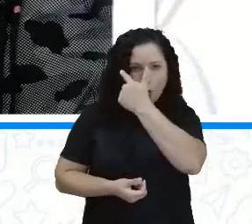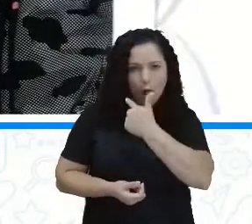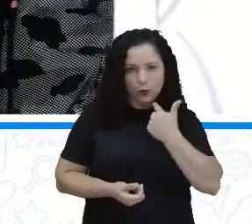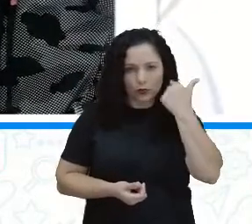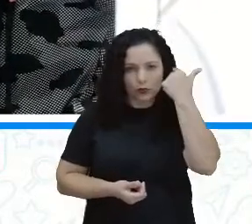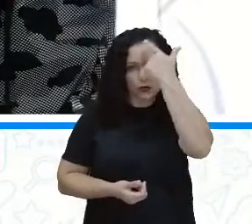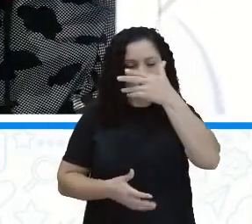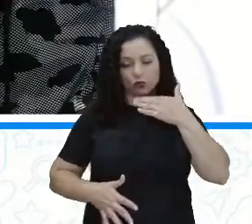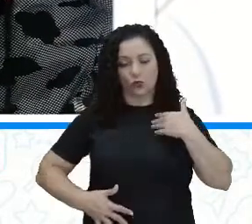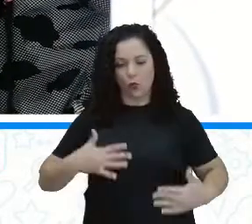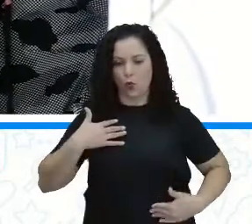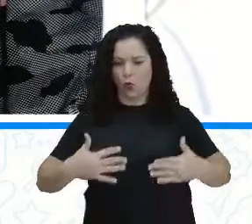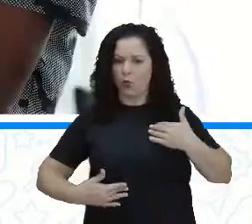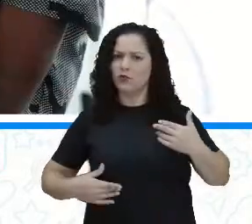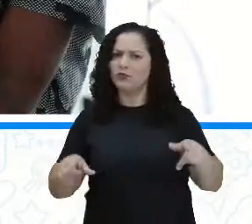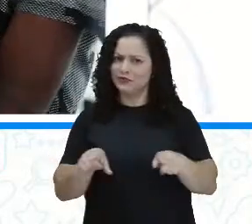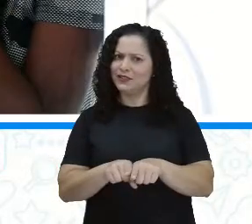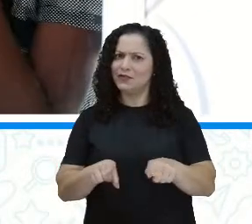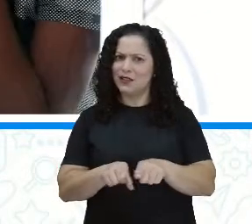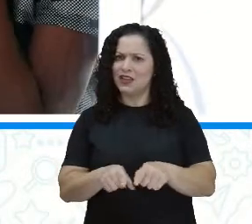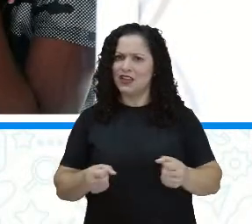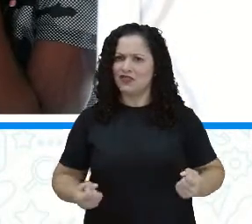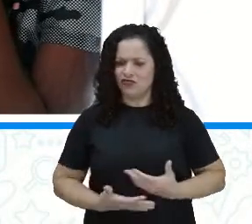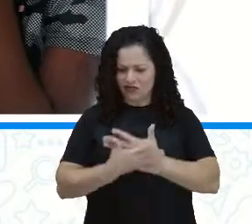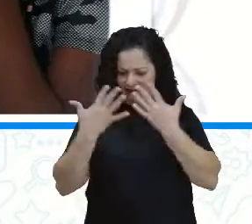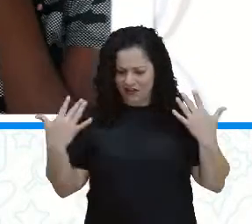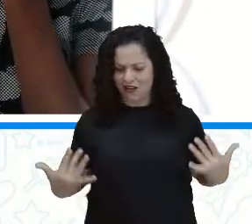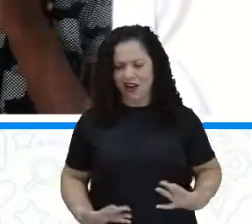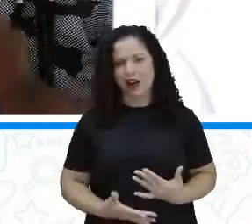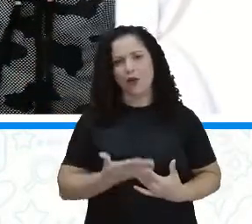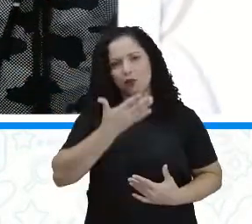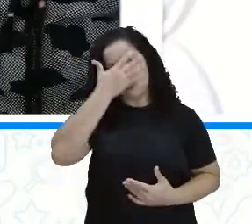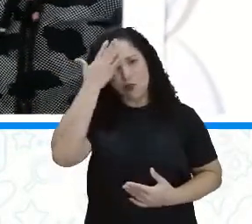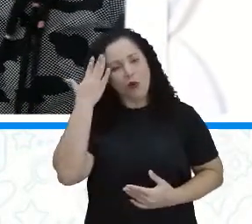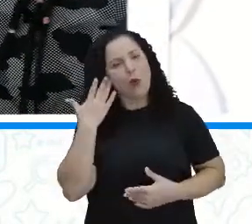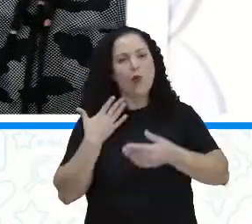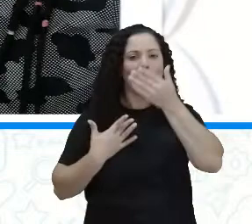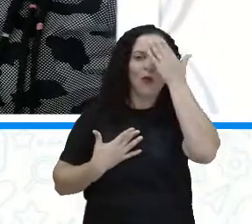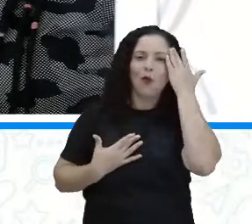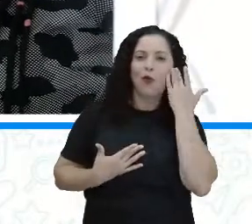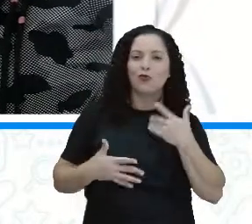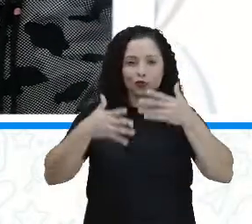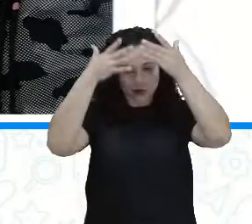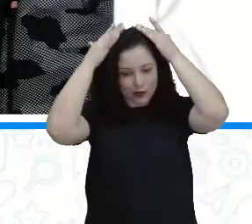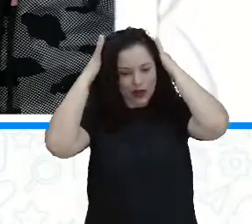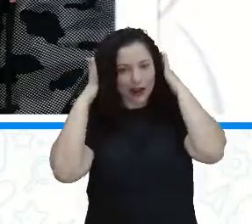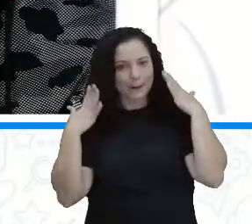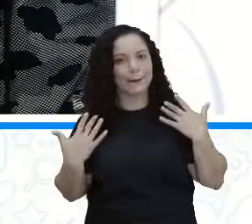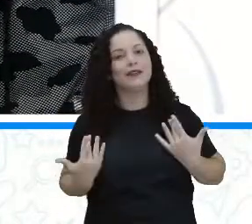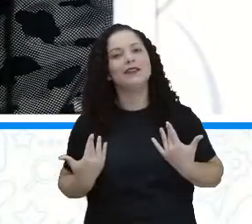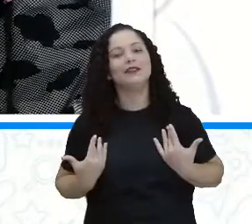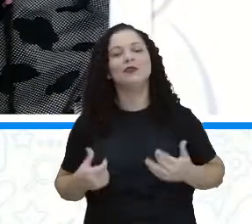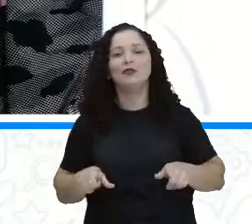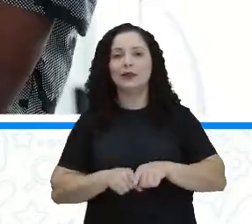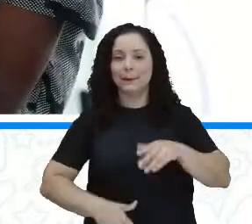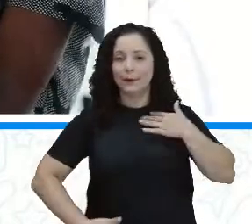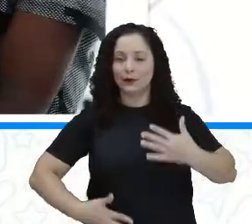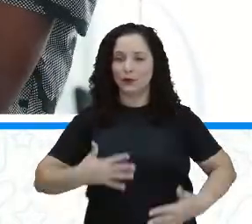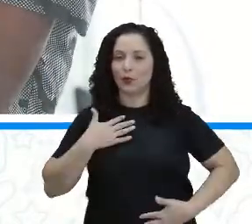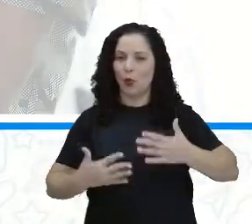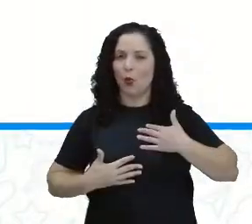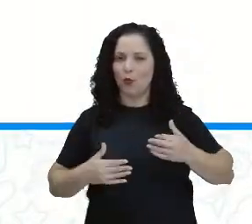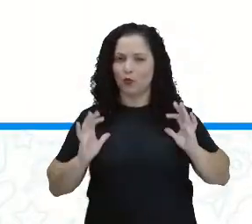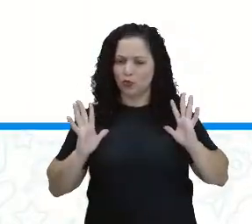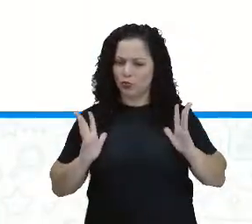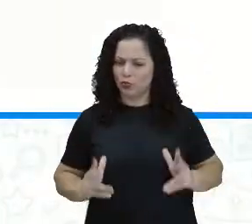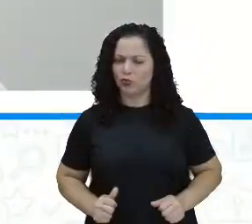ocorre por toda a parte do seu corpo. No rosto, no cabelo e no corpo inteiro de uma forma.